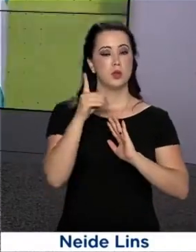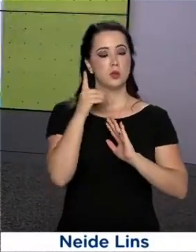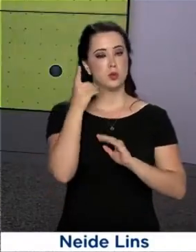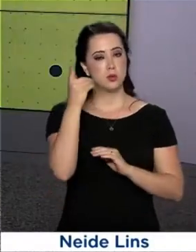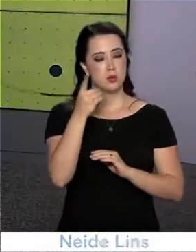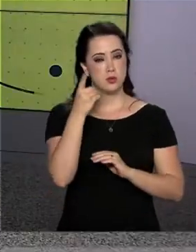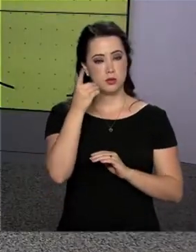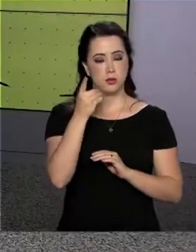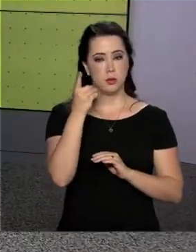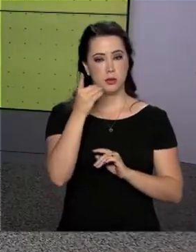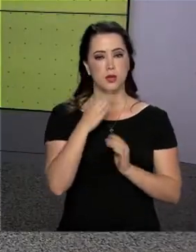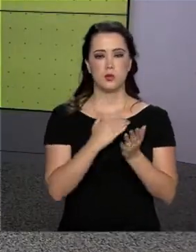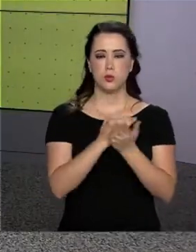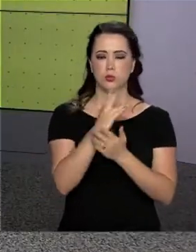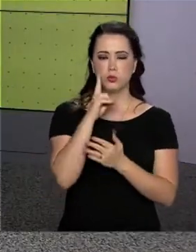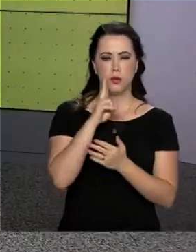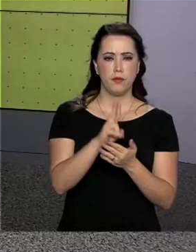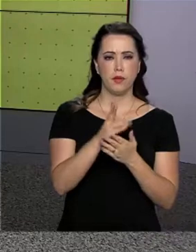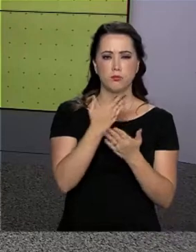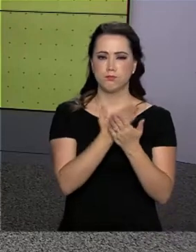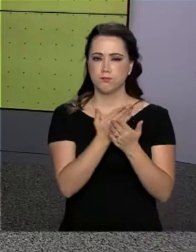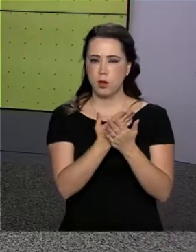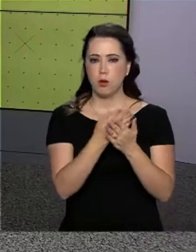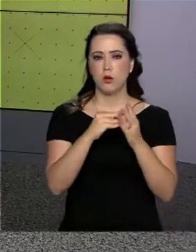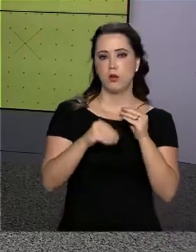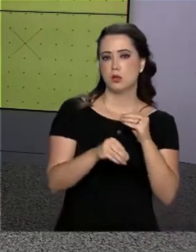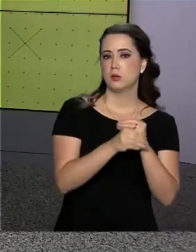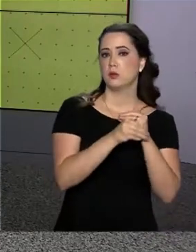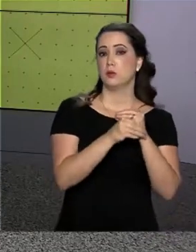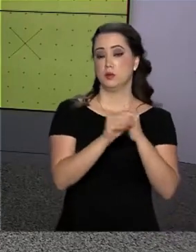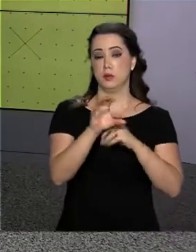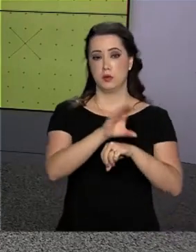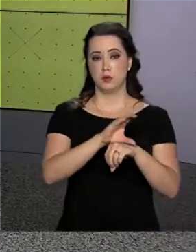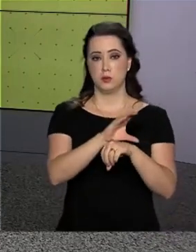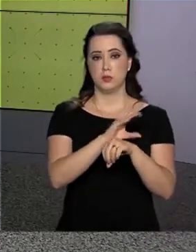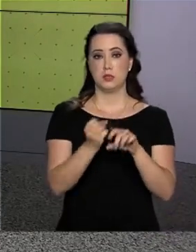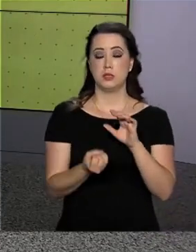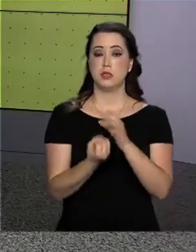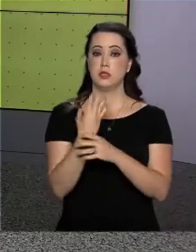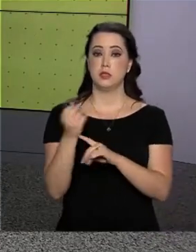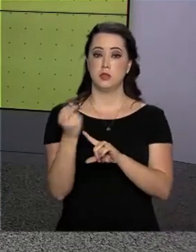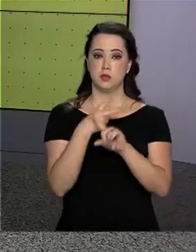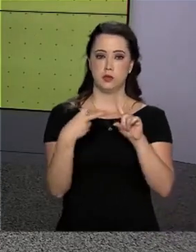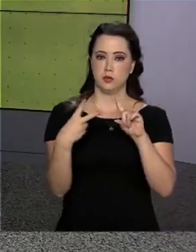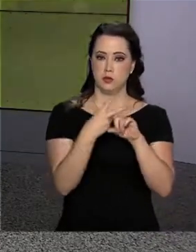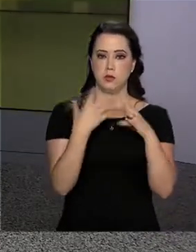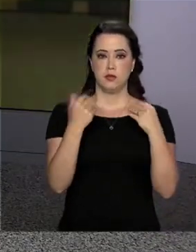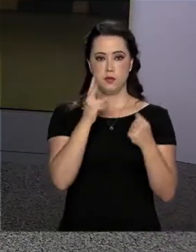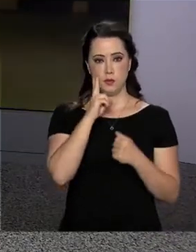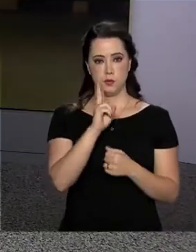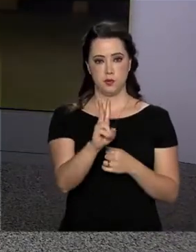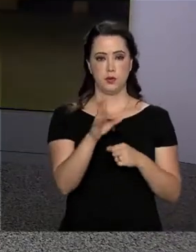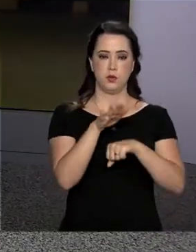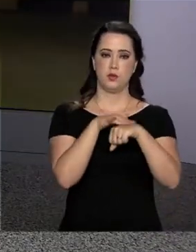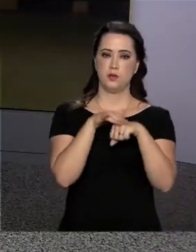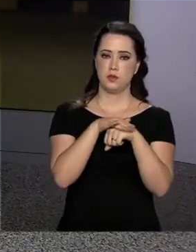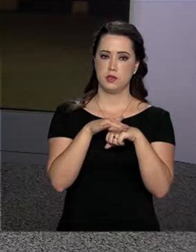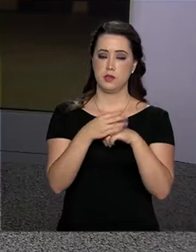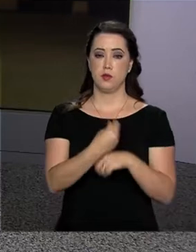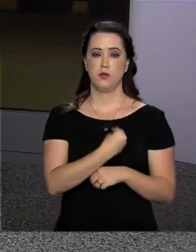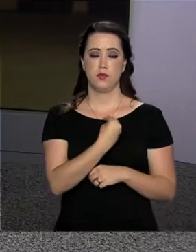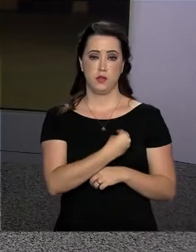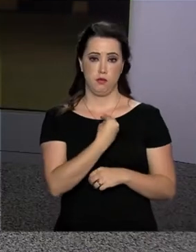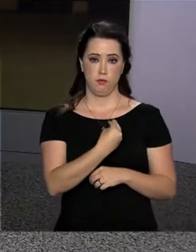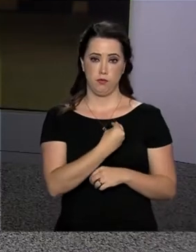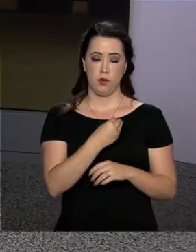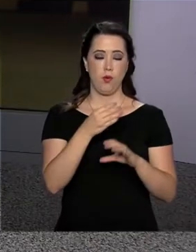apreciando a proposta de emenda à Constituição que cria a nova Previdência. E é pra lá que a gente vai agora conversar ao vivo com o repórter